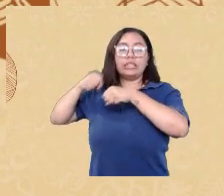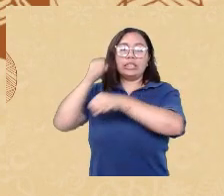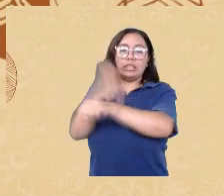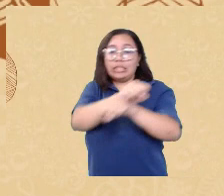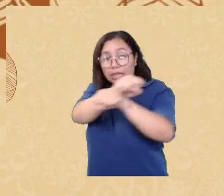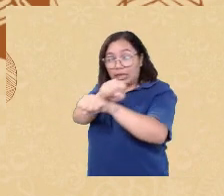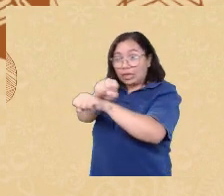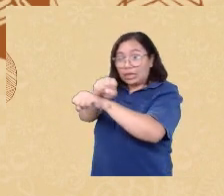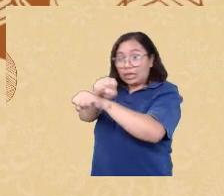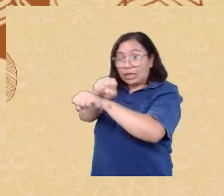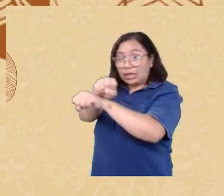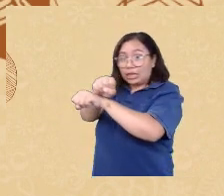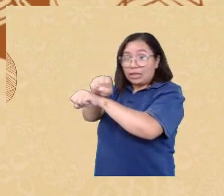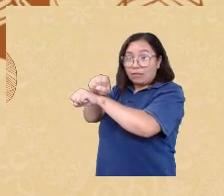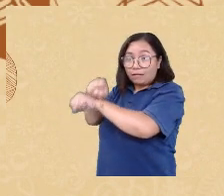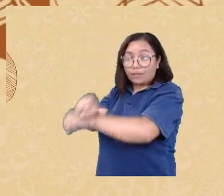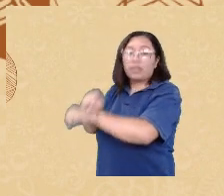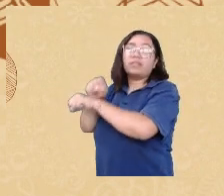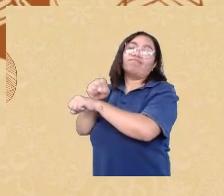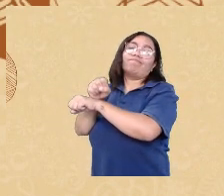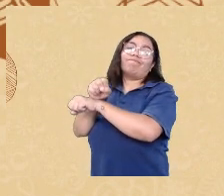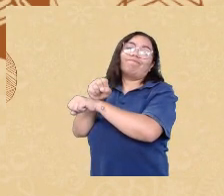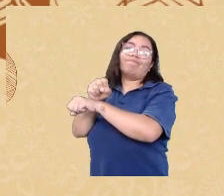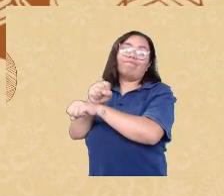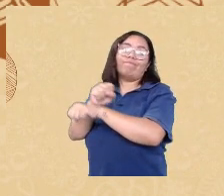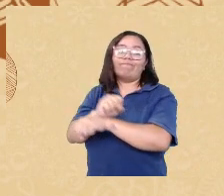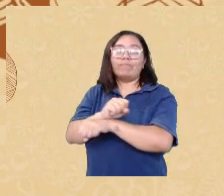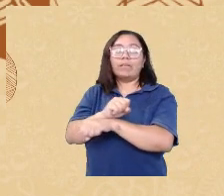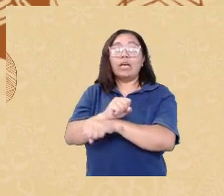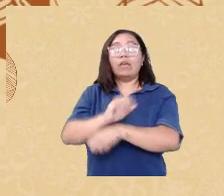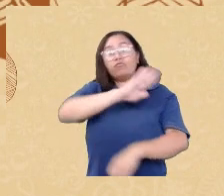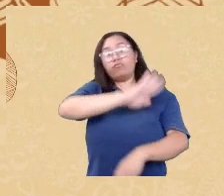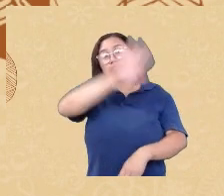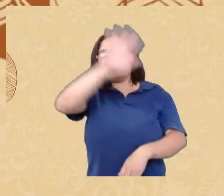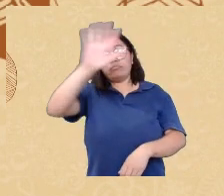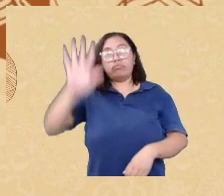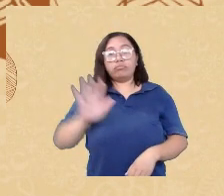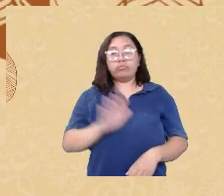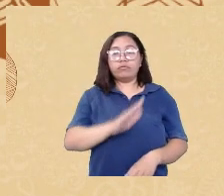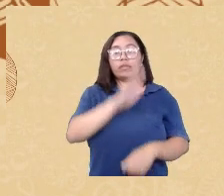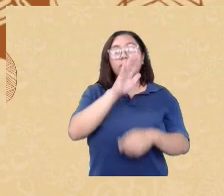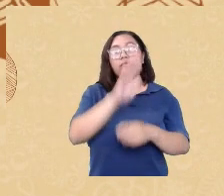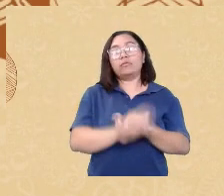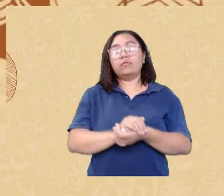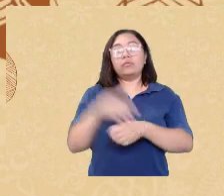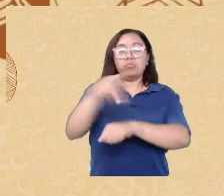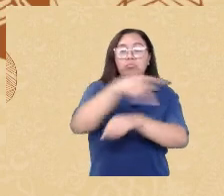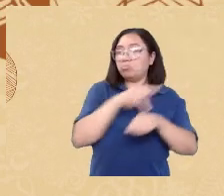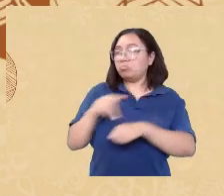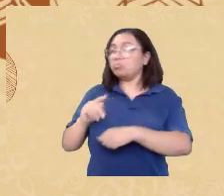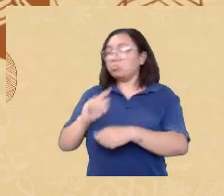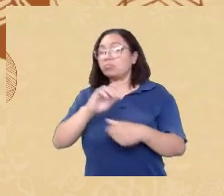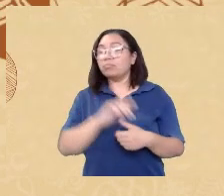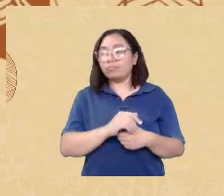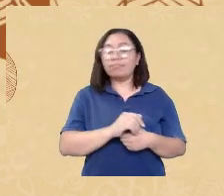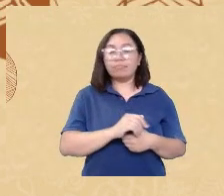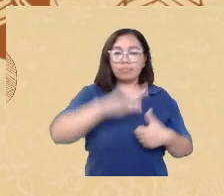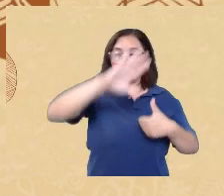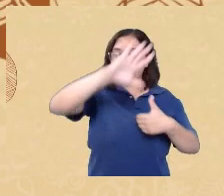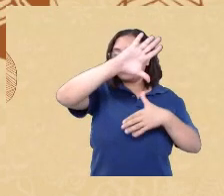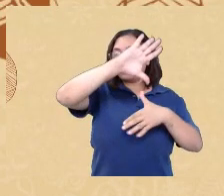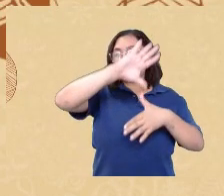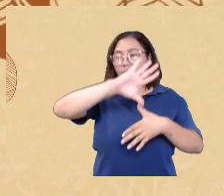escravizadas na América do Sul na América Central na América do Norte e também na Europa e então essas pessoas foram